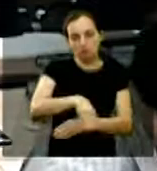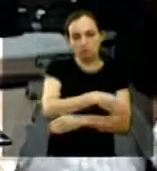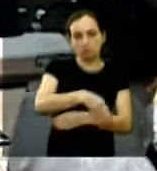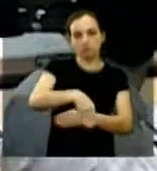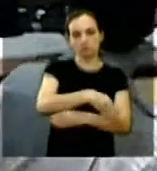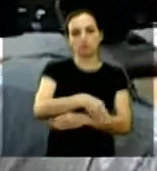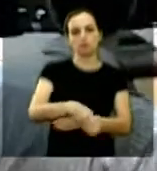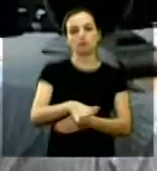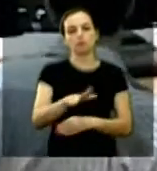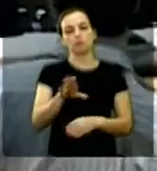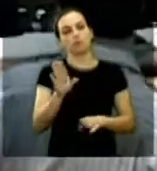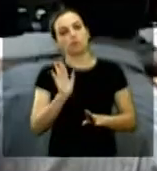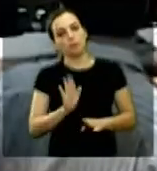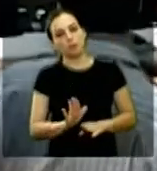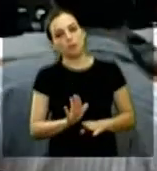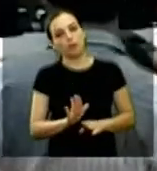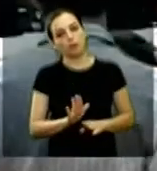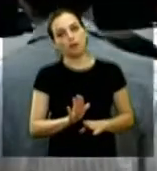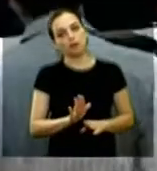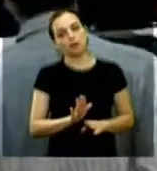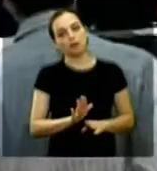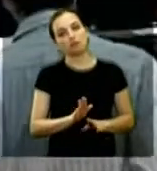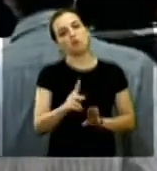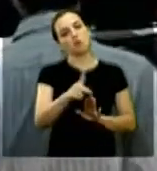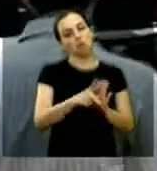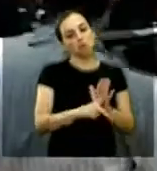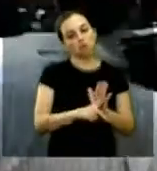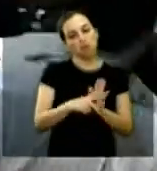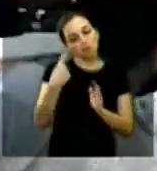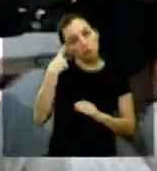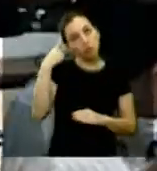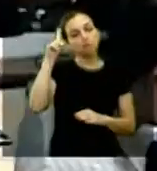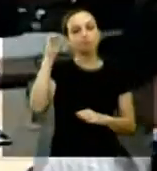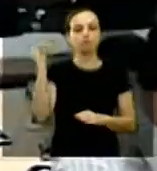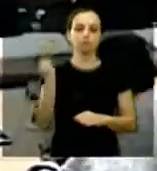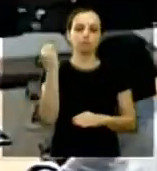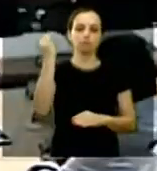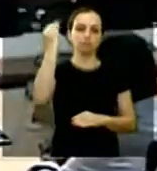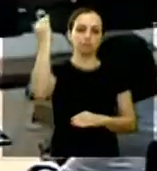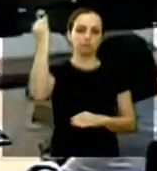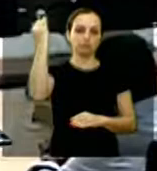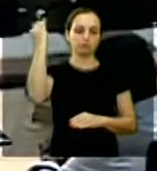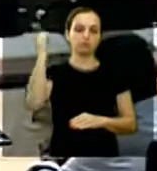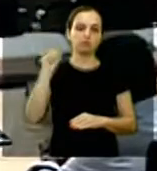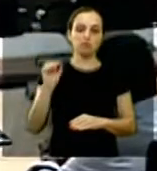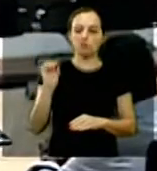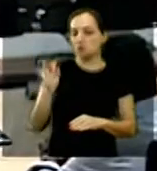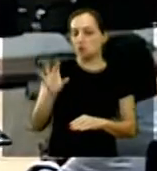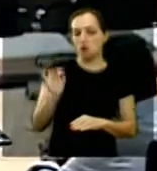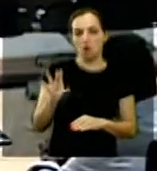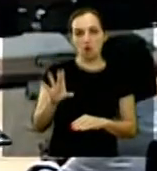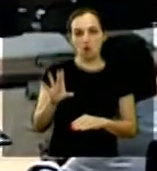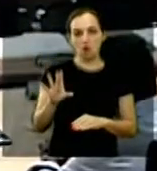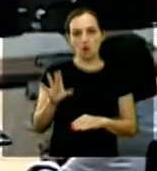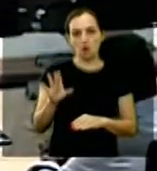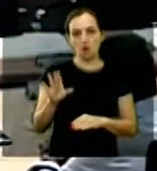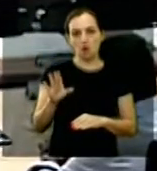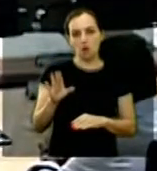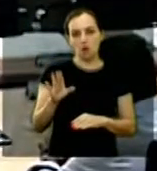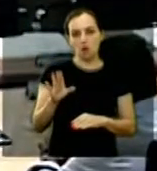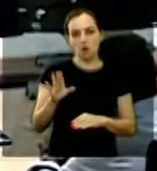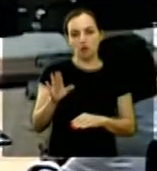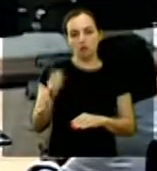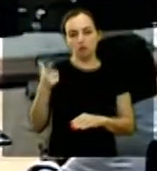então eu acho que a sua iniciativa é uma ideia importante e eu só a gente não teve acesso ao